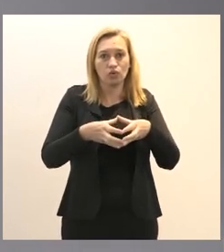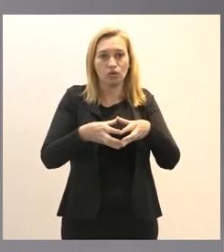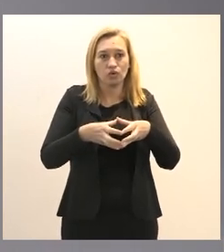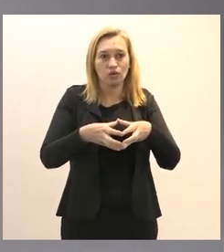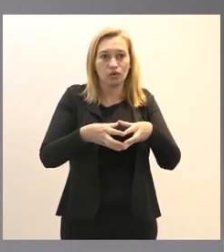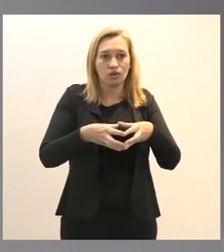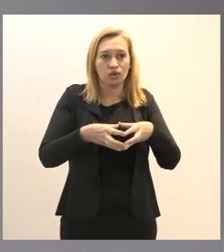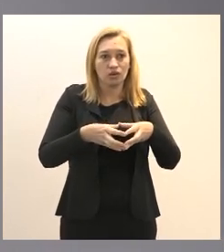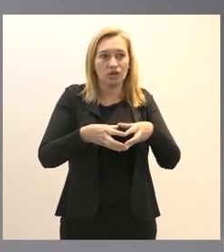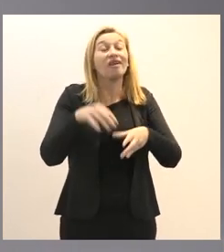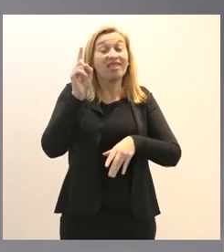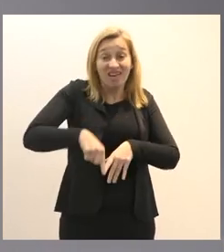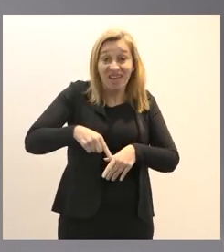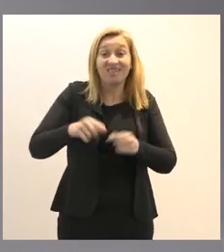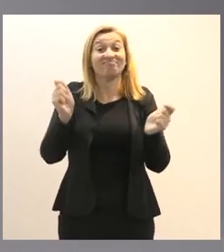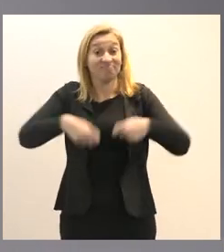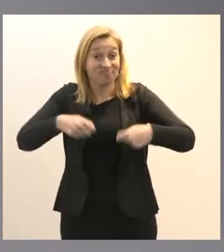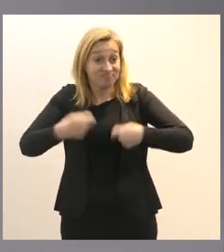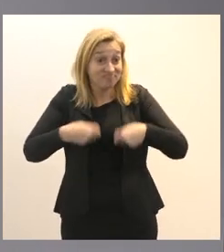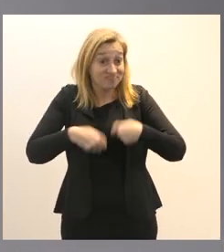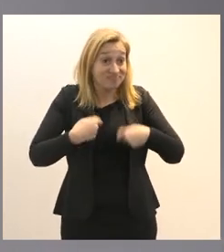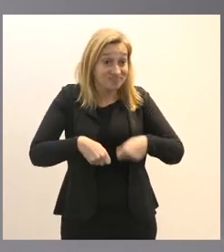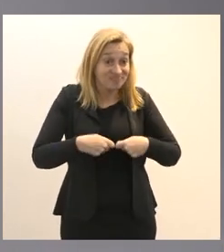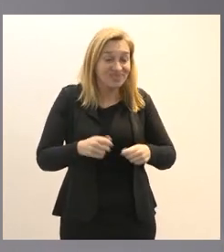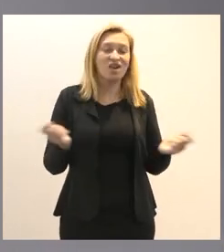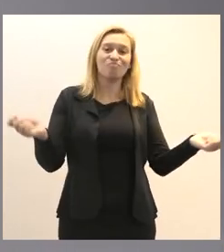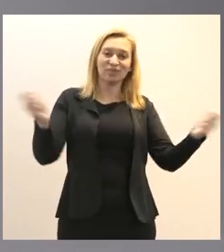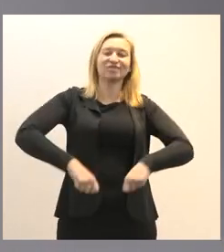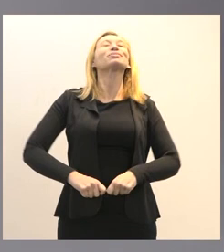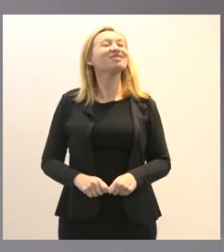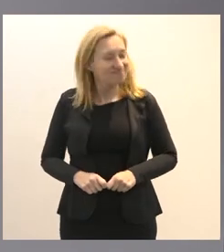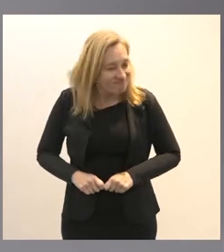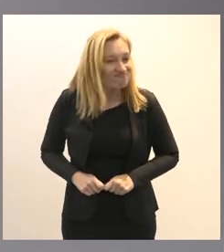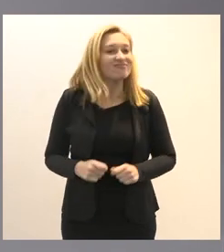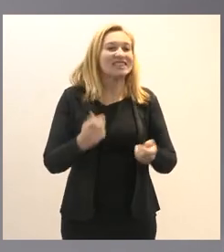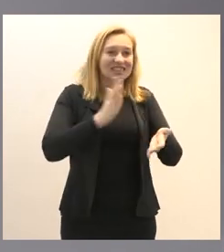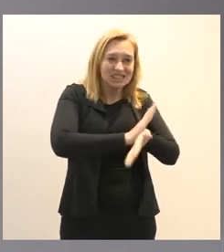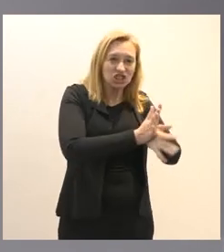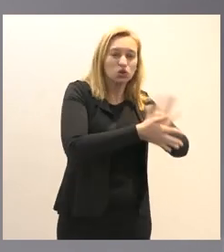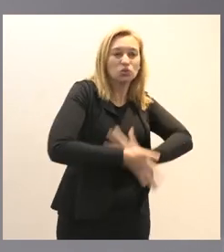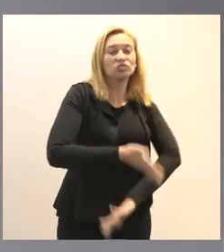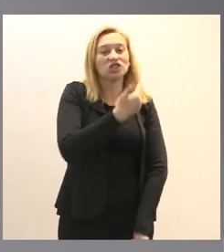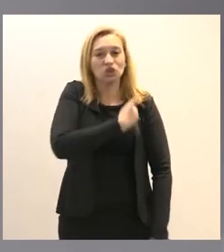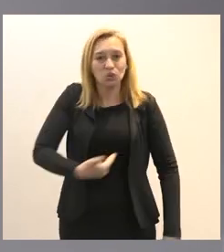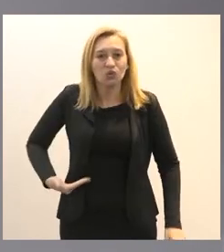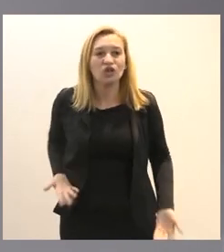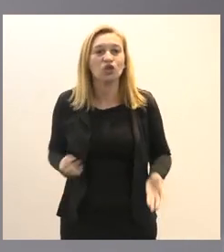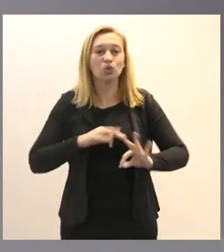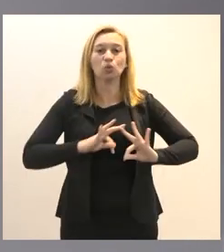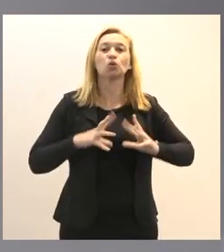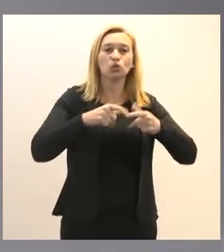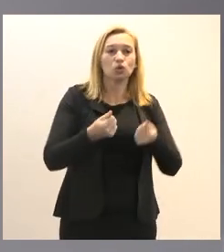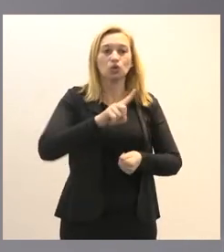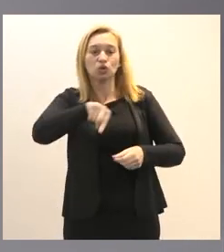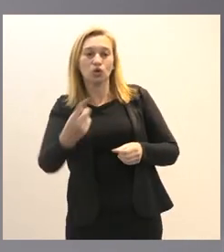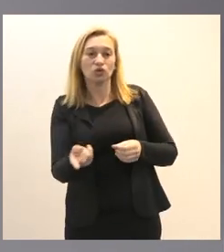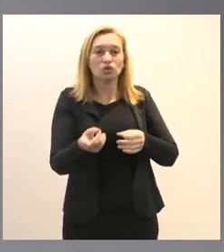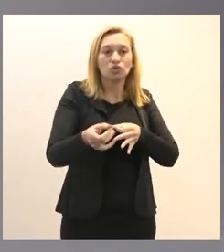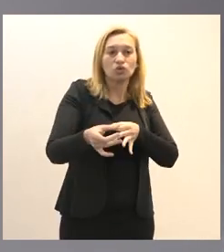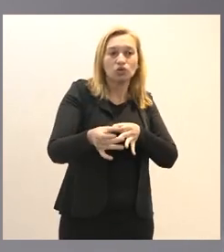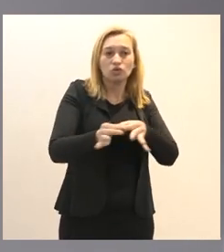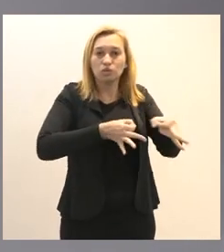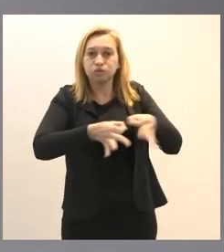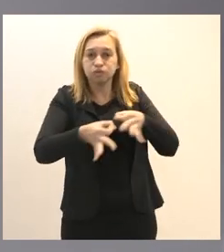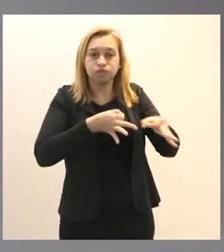que é necessário e vai possibilitar derrotar esse governo com todas as suas reformas que